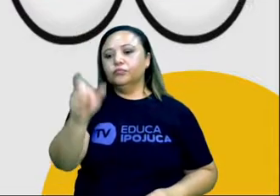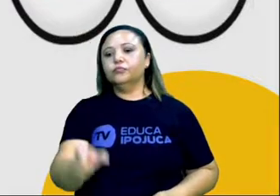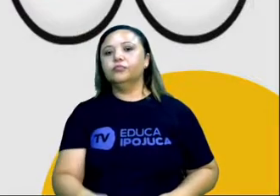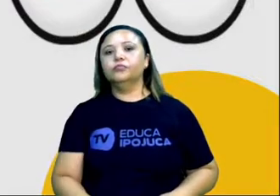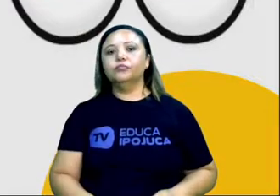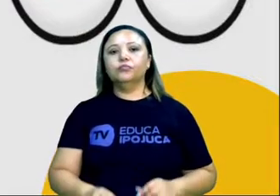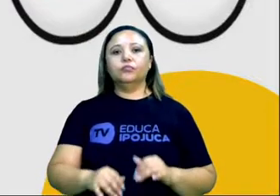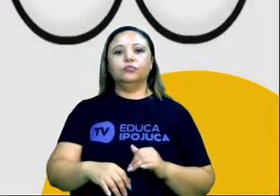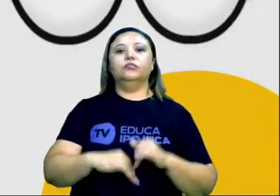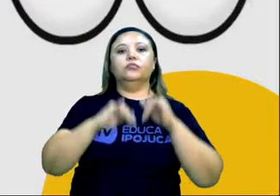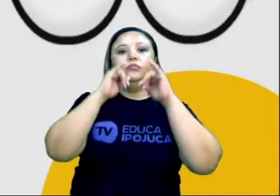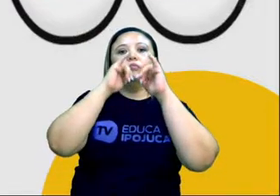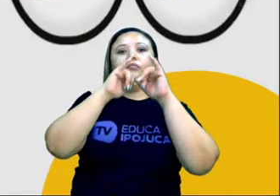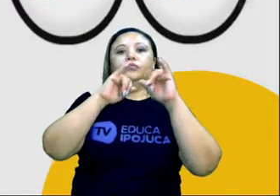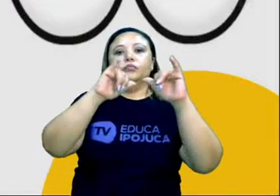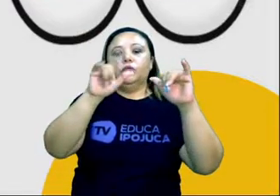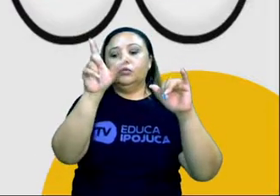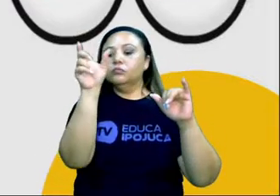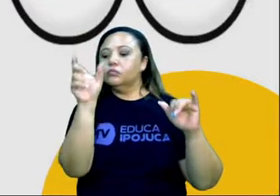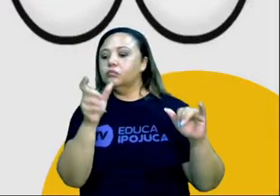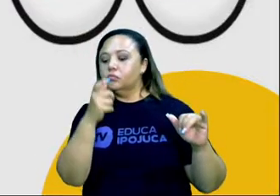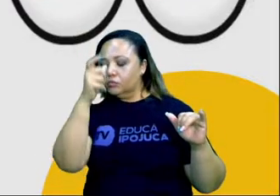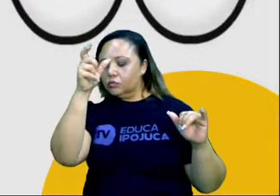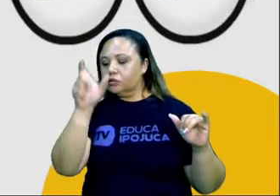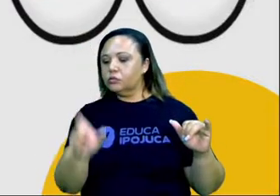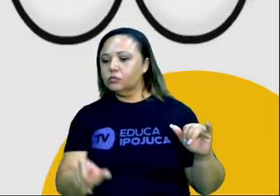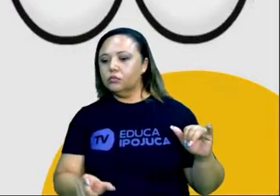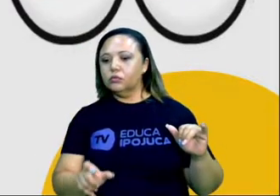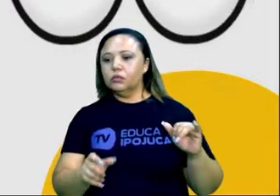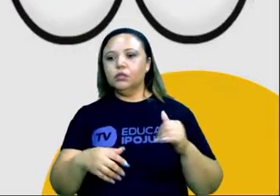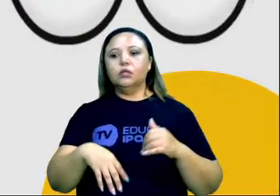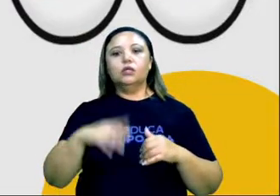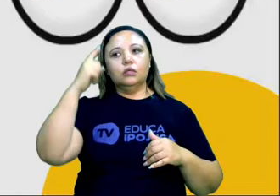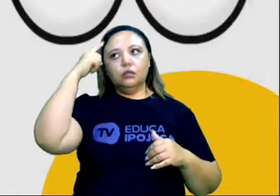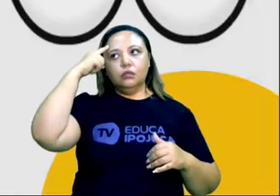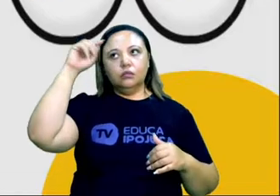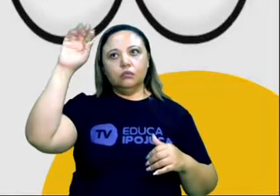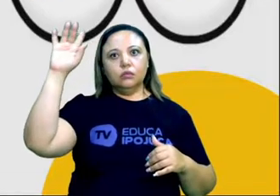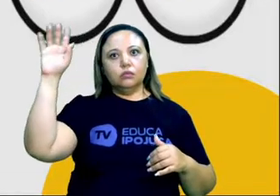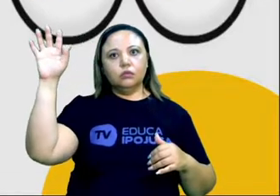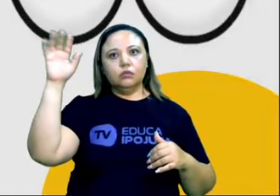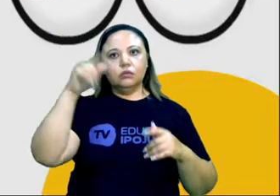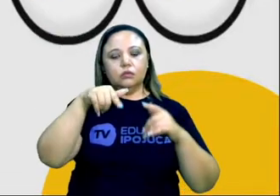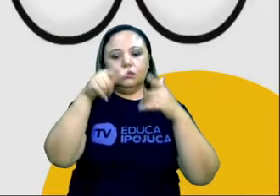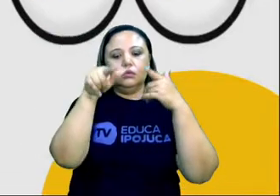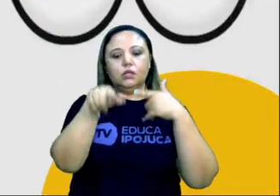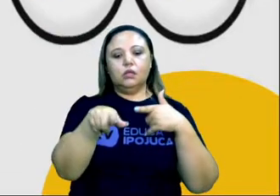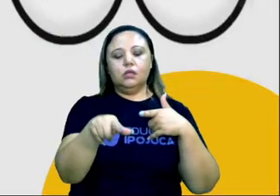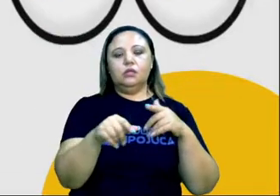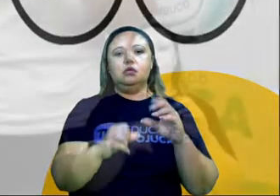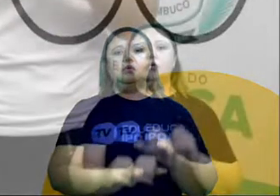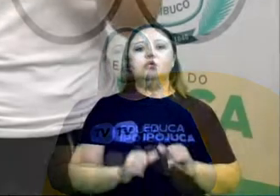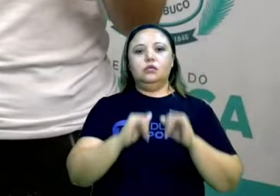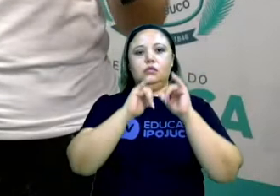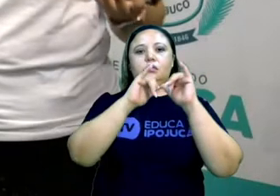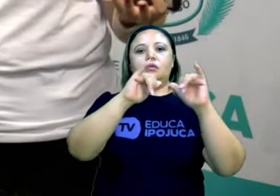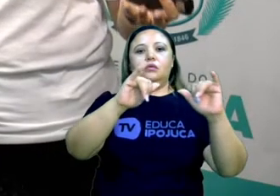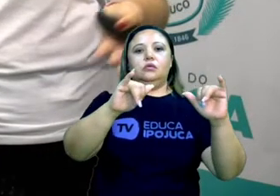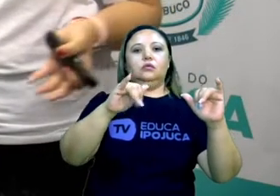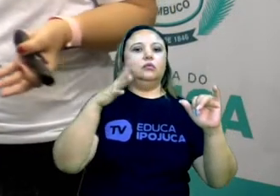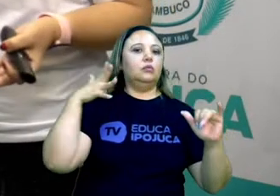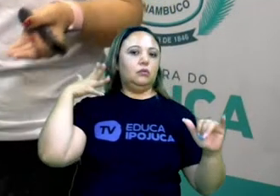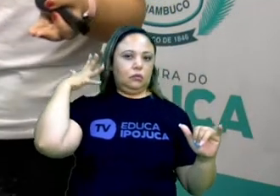repassar uma mensagem que externe seu pensamento de forma solene ou não. Ou seja, discurso é toda